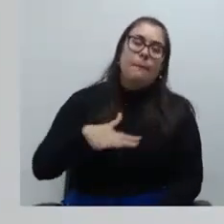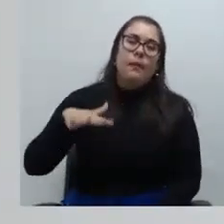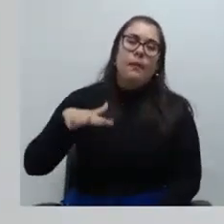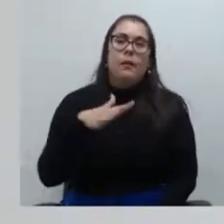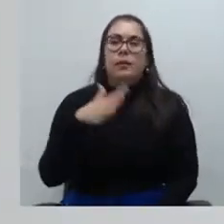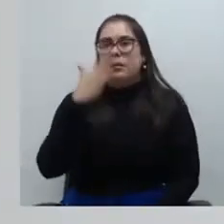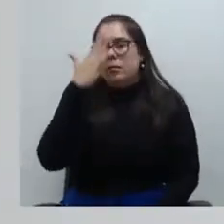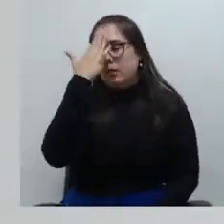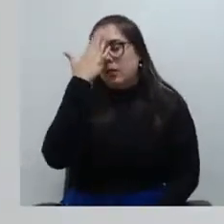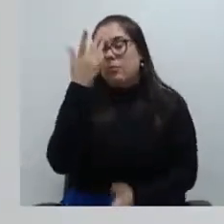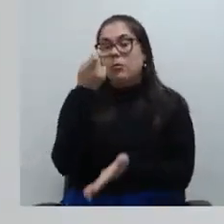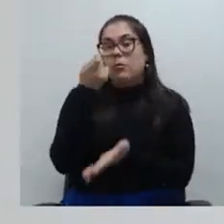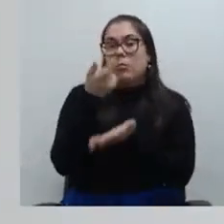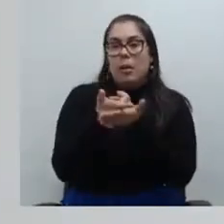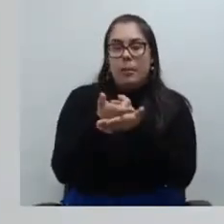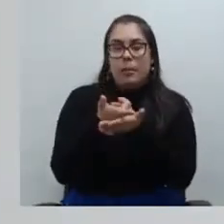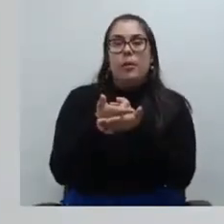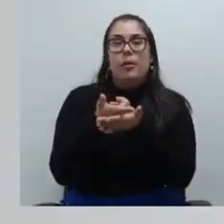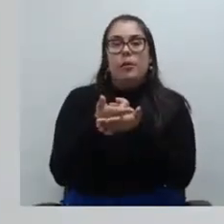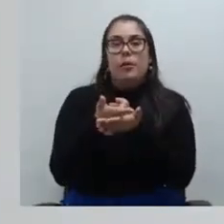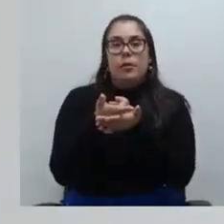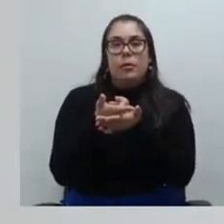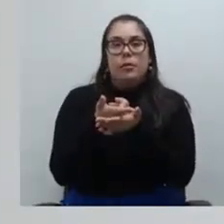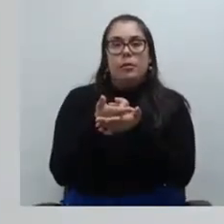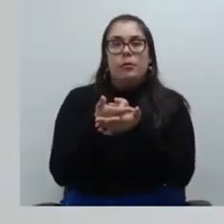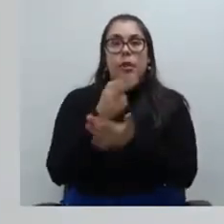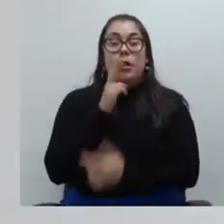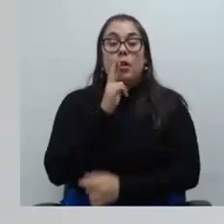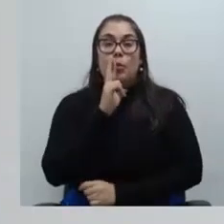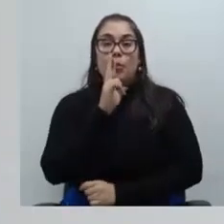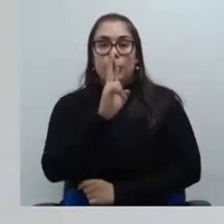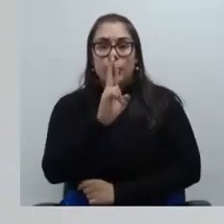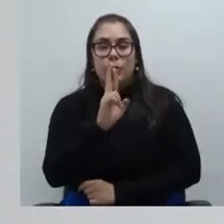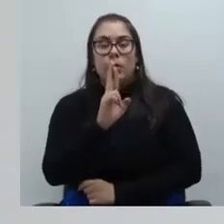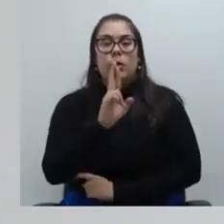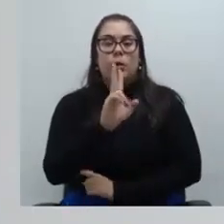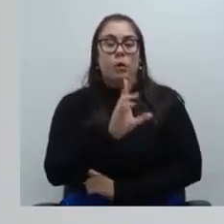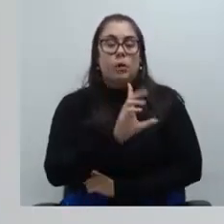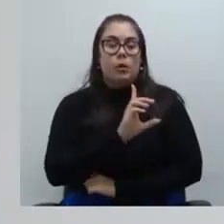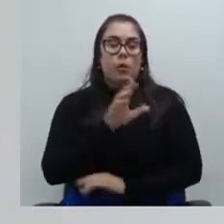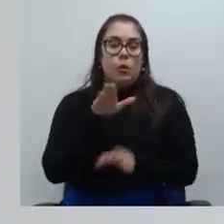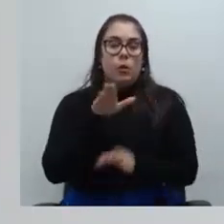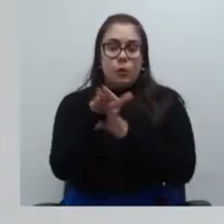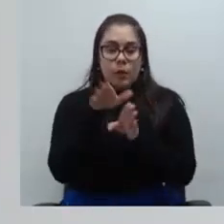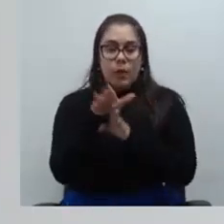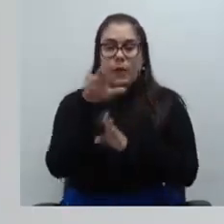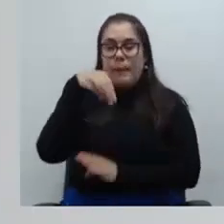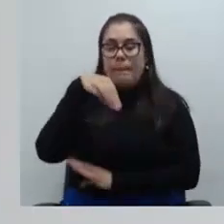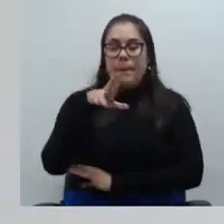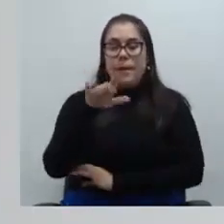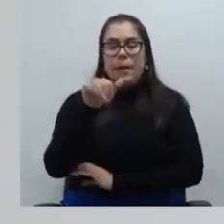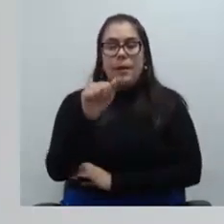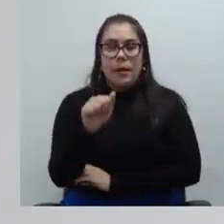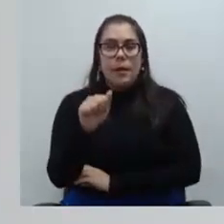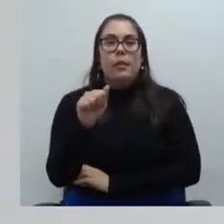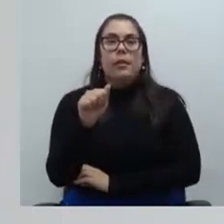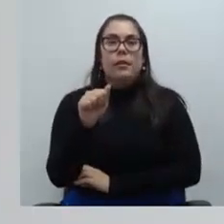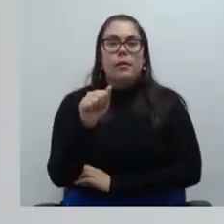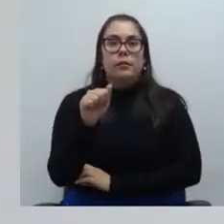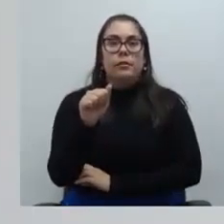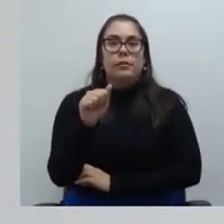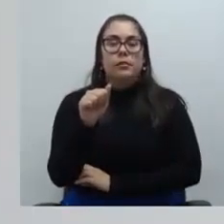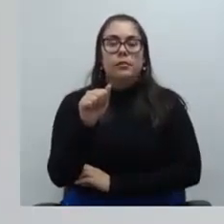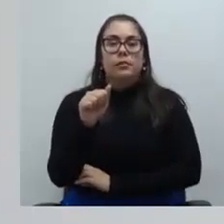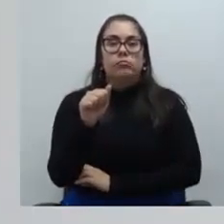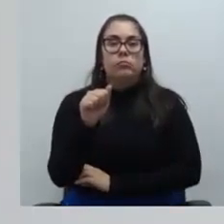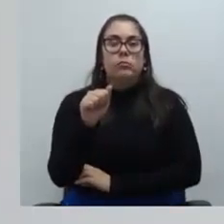forma de pagamento então respondendo a questão da conselheira Mariana sobre a retroatividade sobre